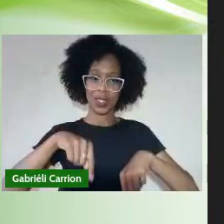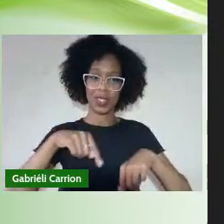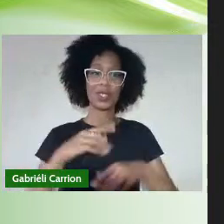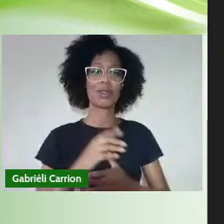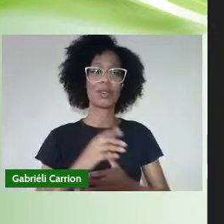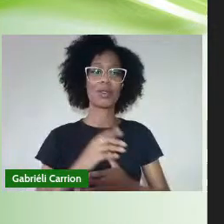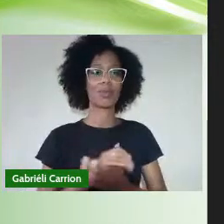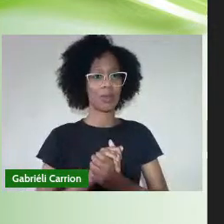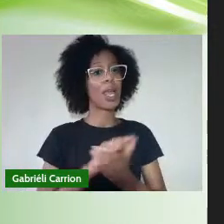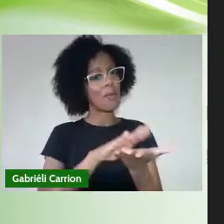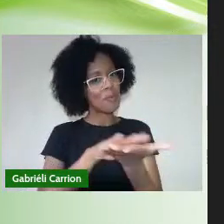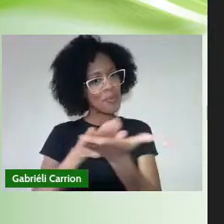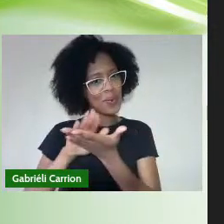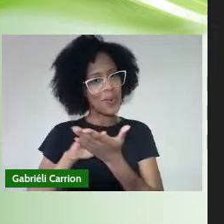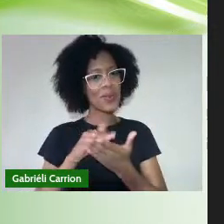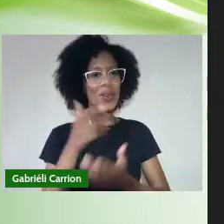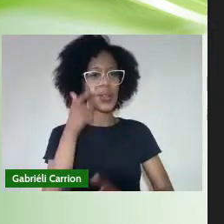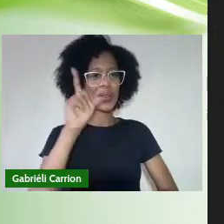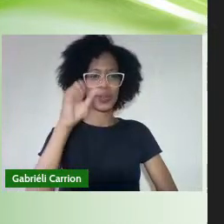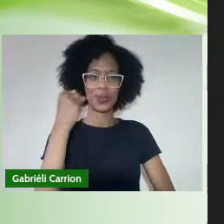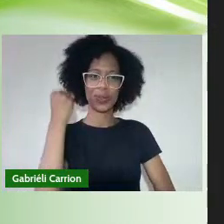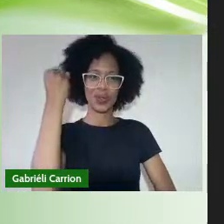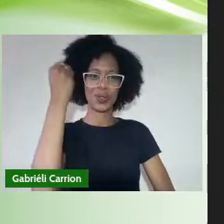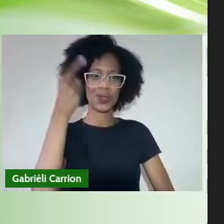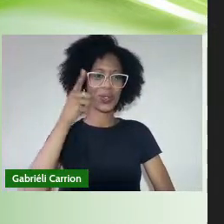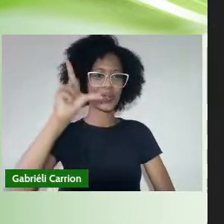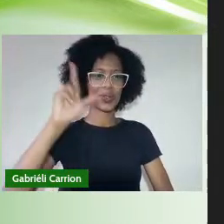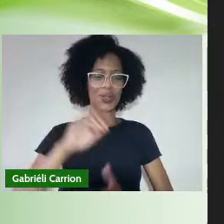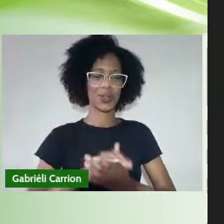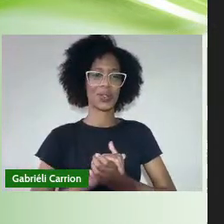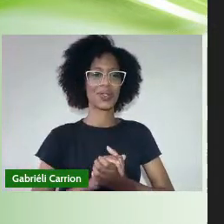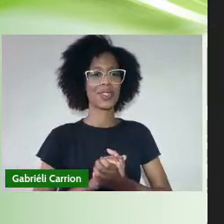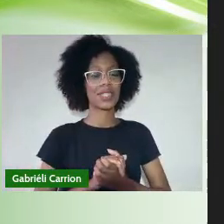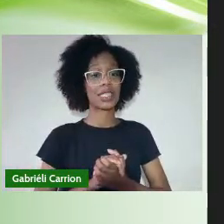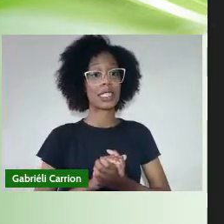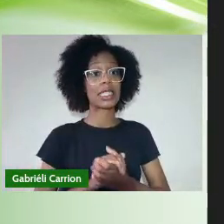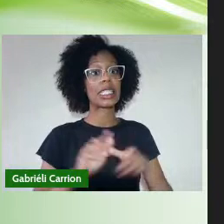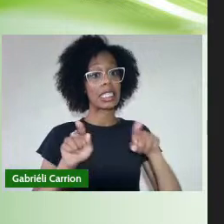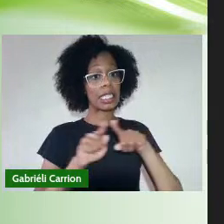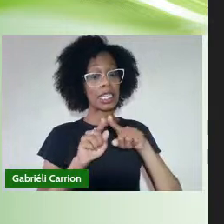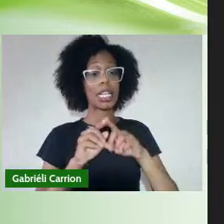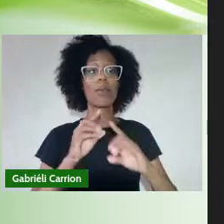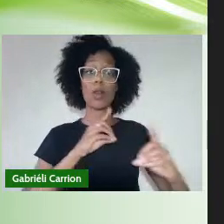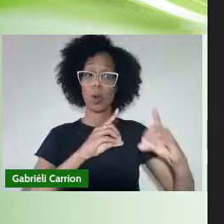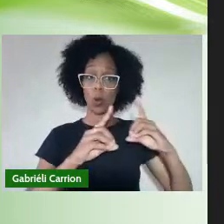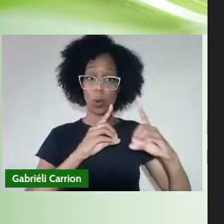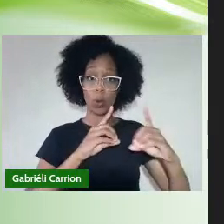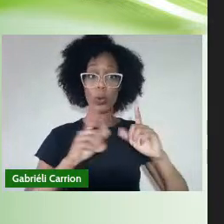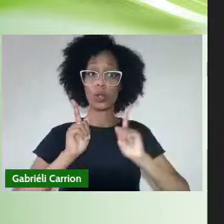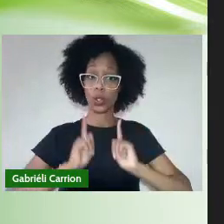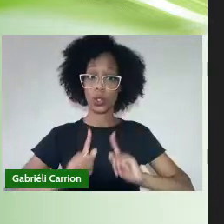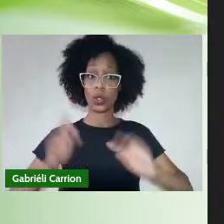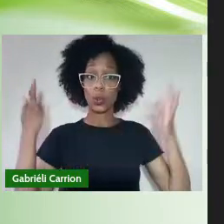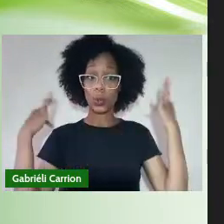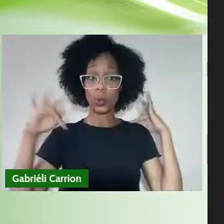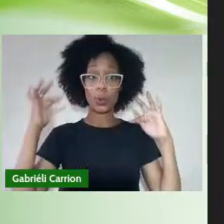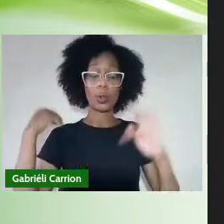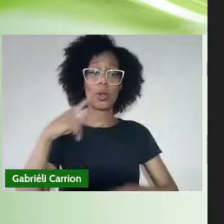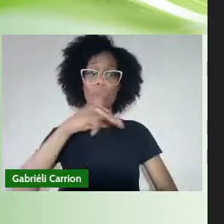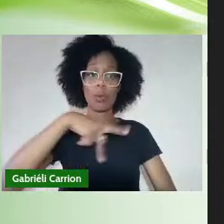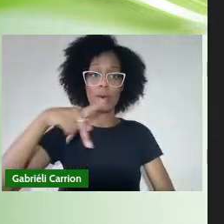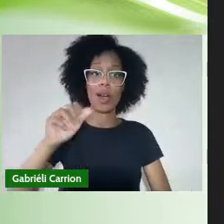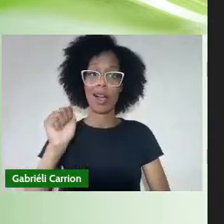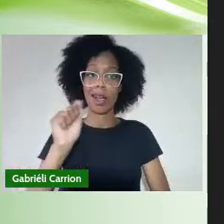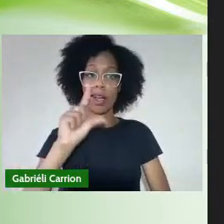e sucesso a todos. O senhor coordenador do curso de gestão de turismo, professor Alan Dutra Mello.